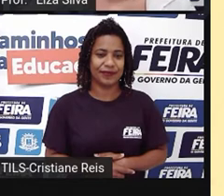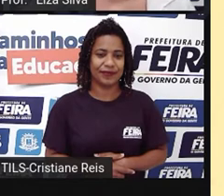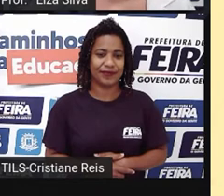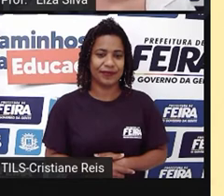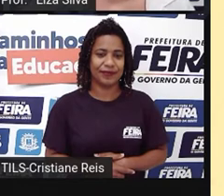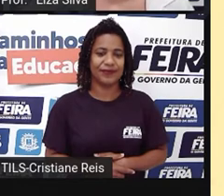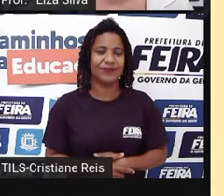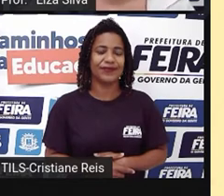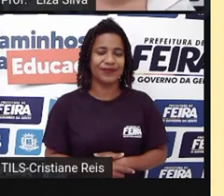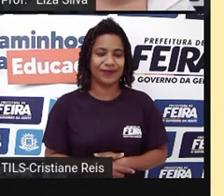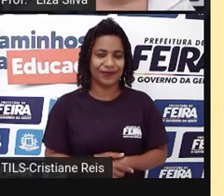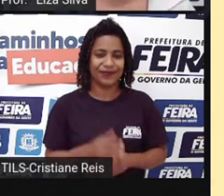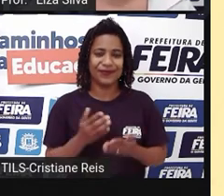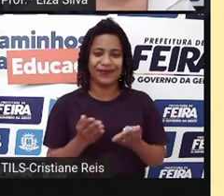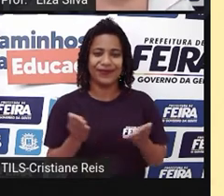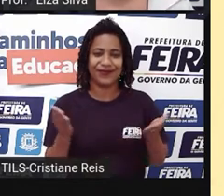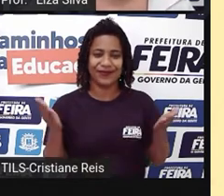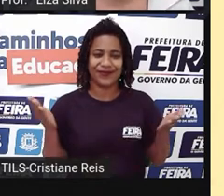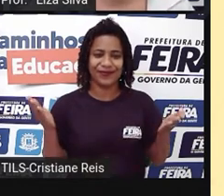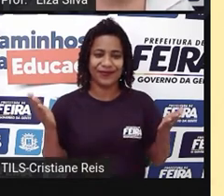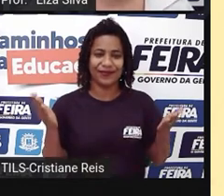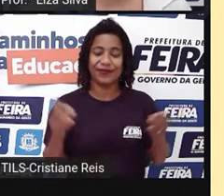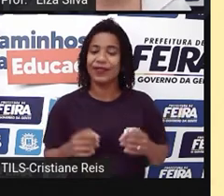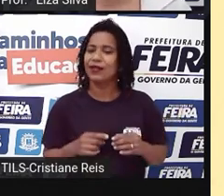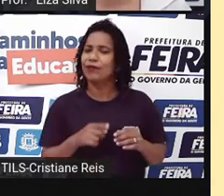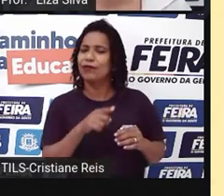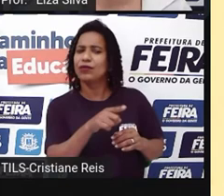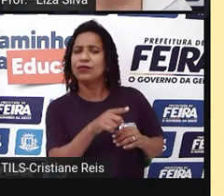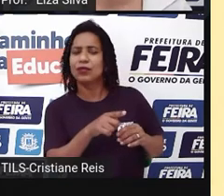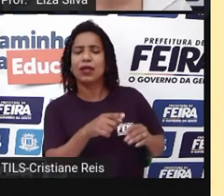Where are you from? De onde você é?